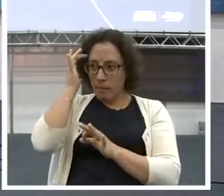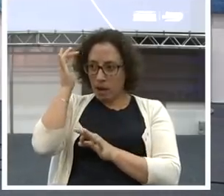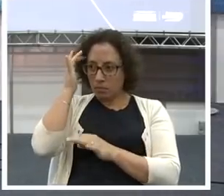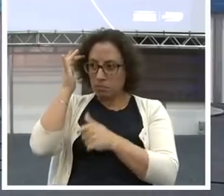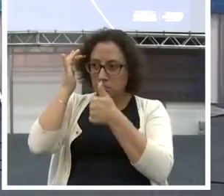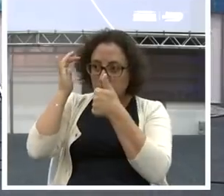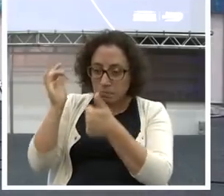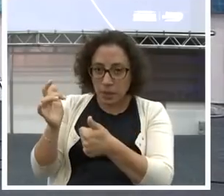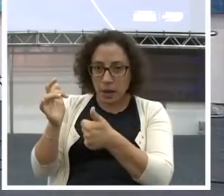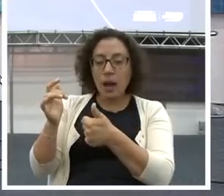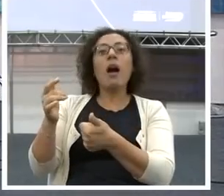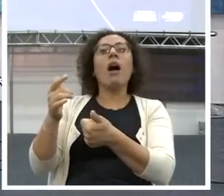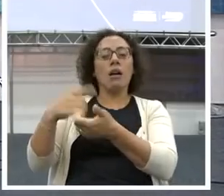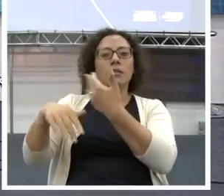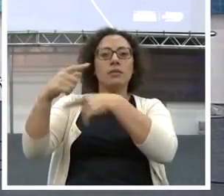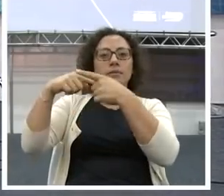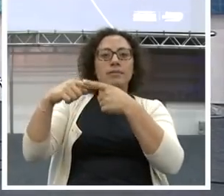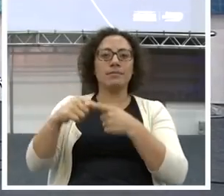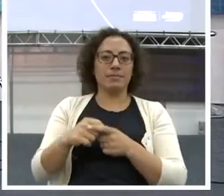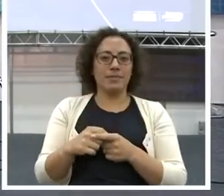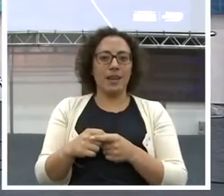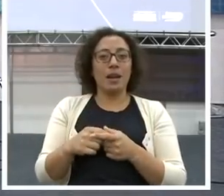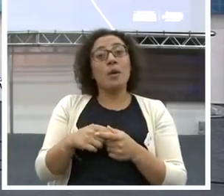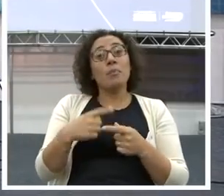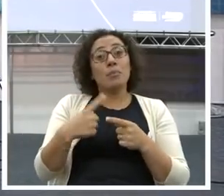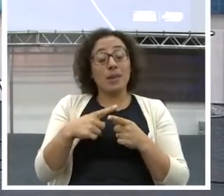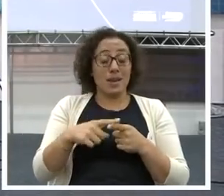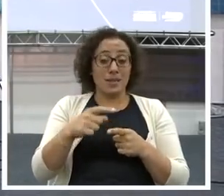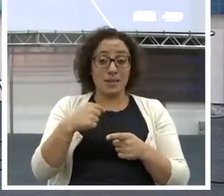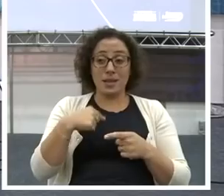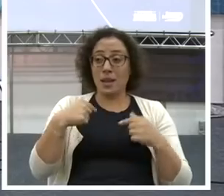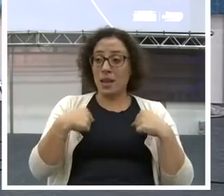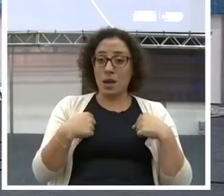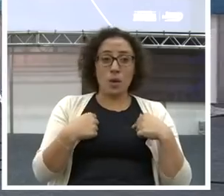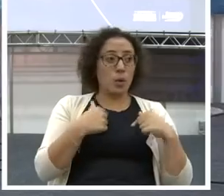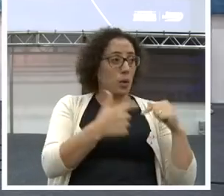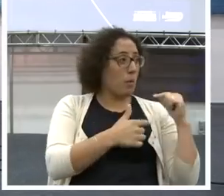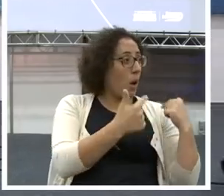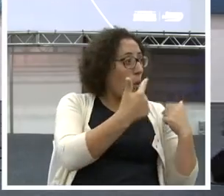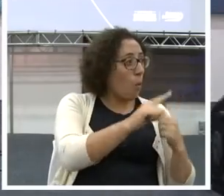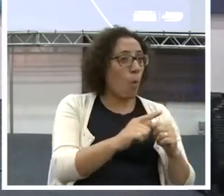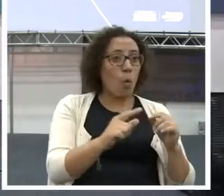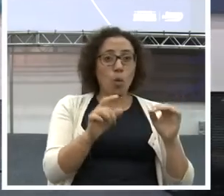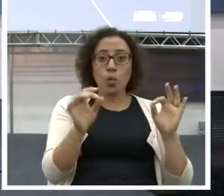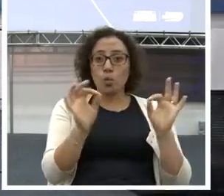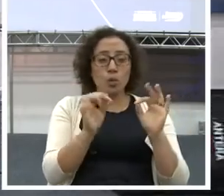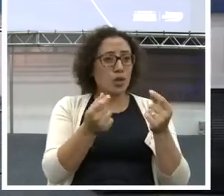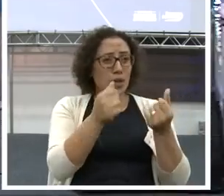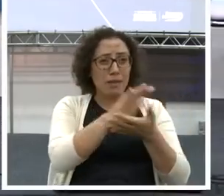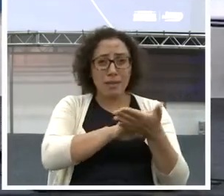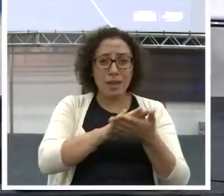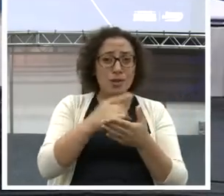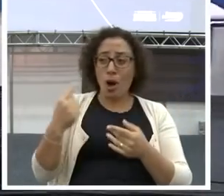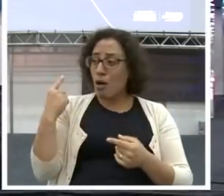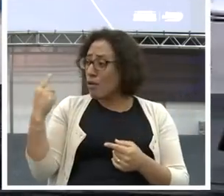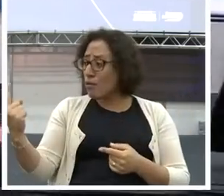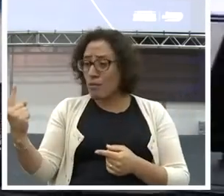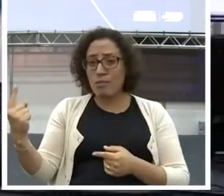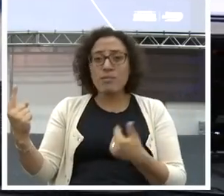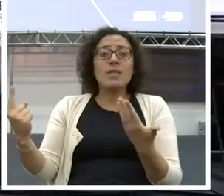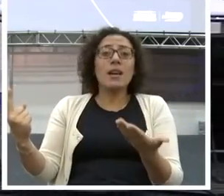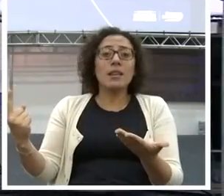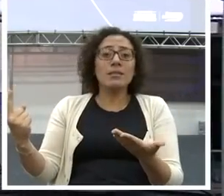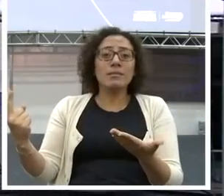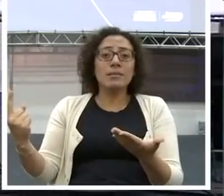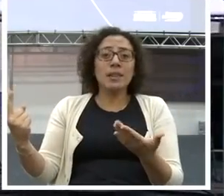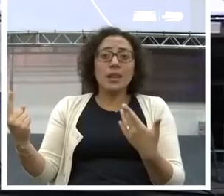É a pressa. A necessidade faz com que você acabe falindo o teu negócio. Segurança financeira está